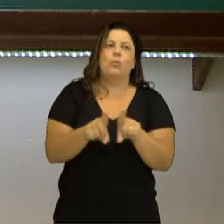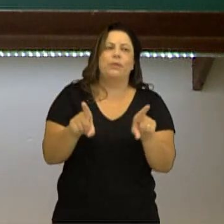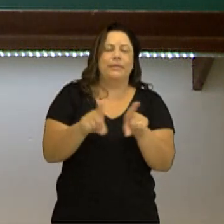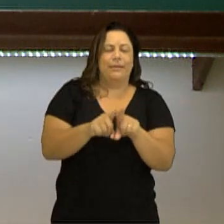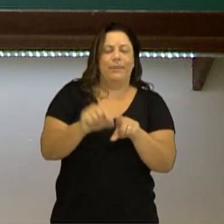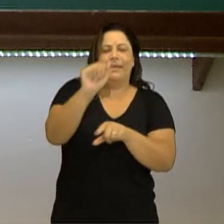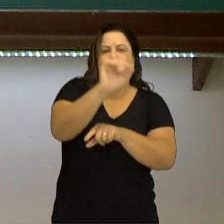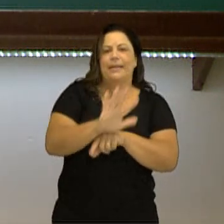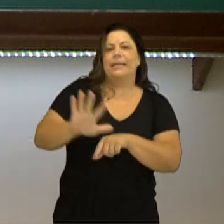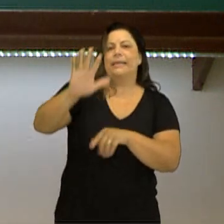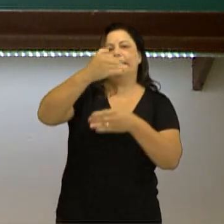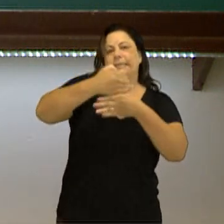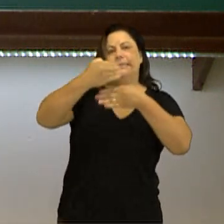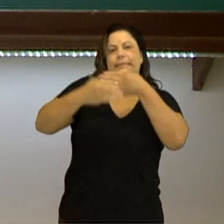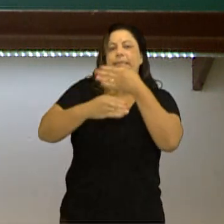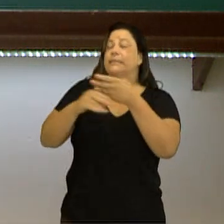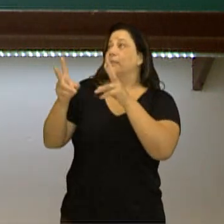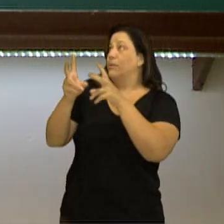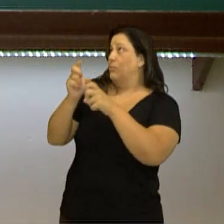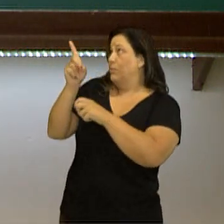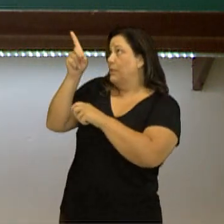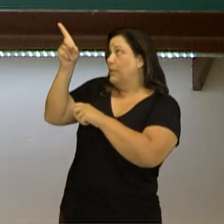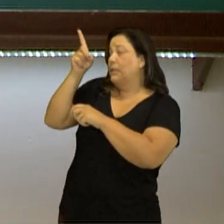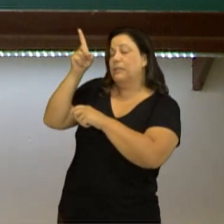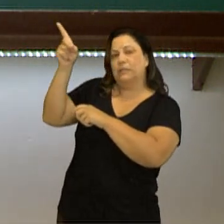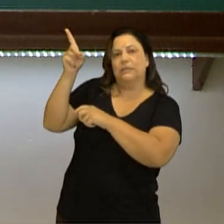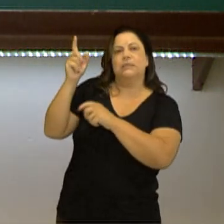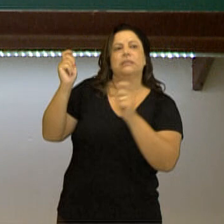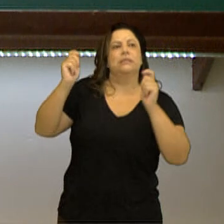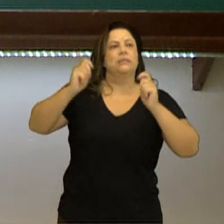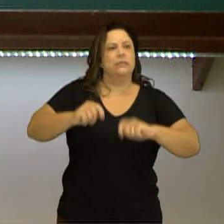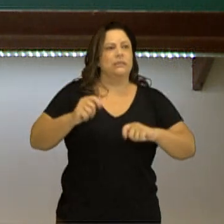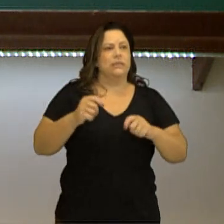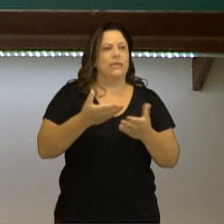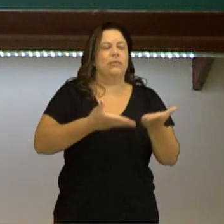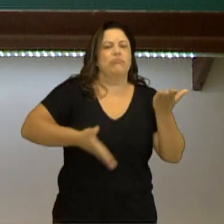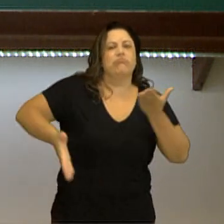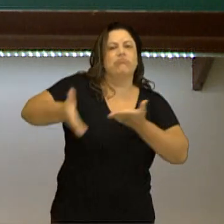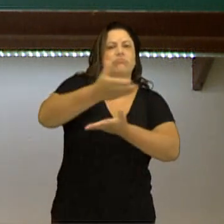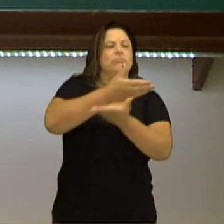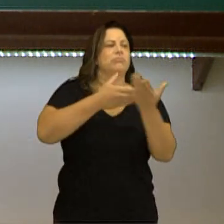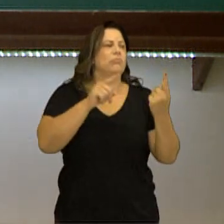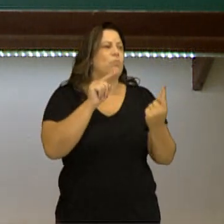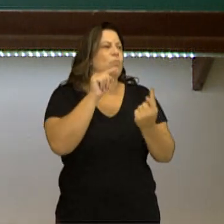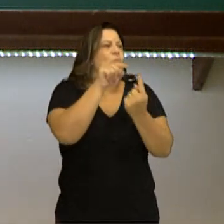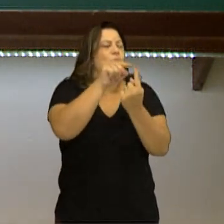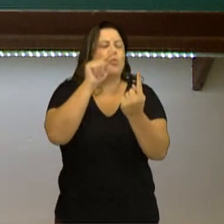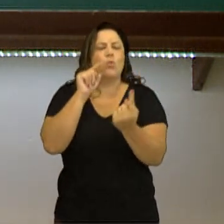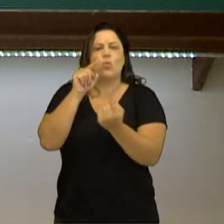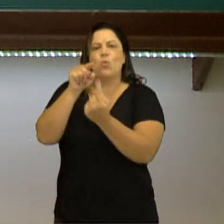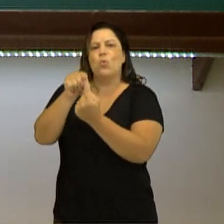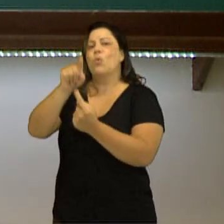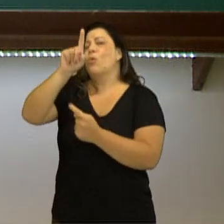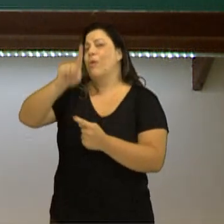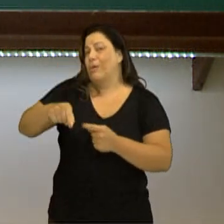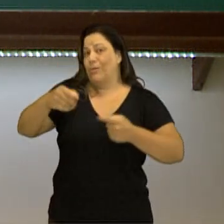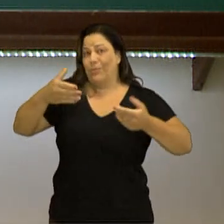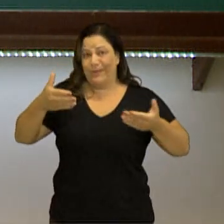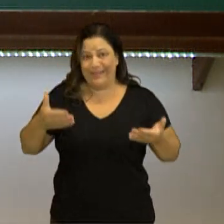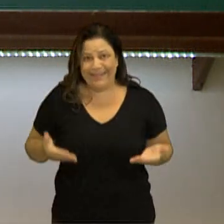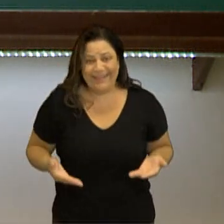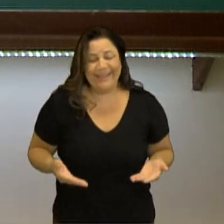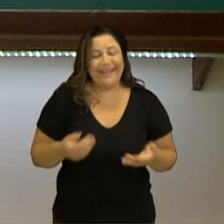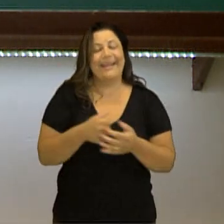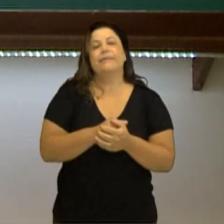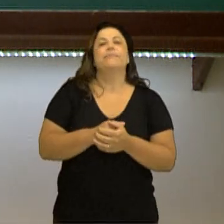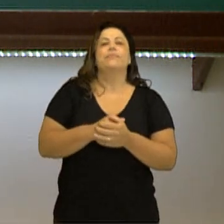assenta, principalmente por um trânsito que devemos fazer. Identificar o que é, que foi exatamente o que eu falei. A